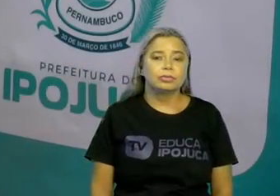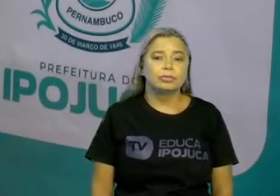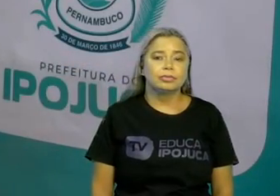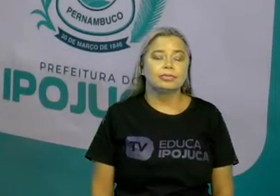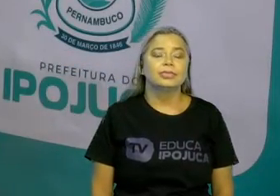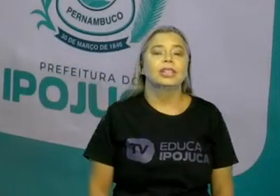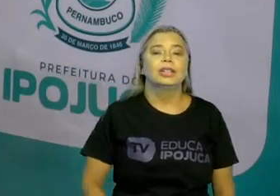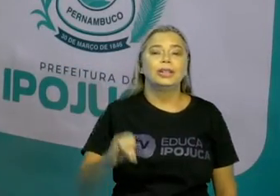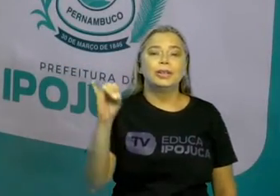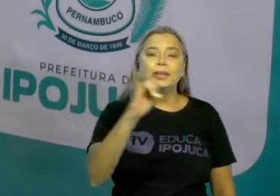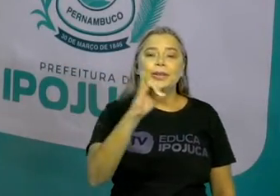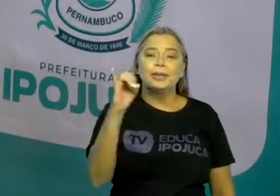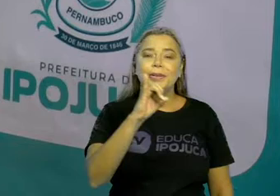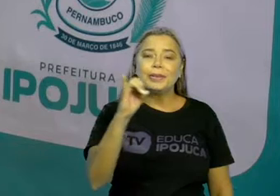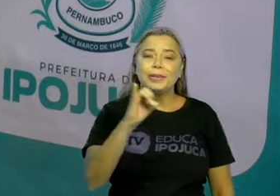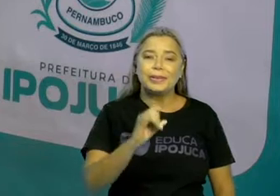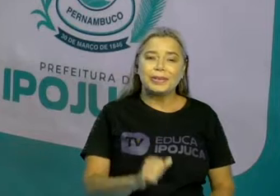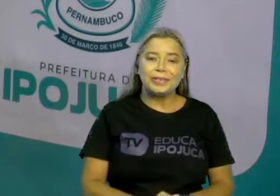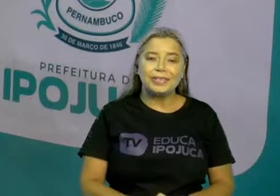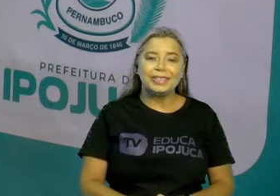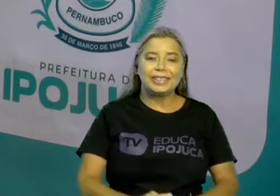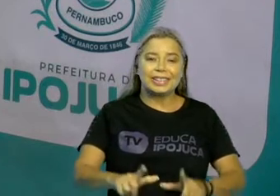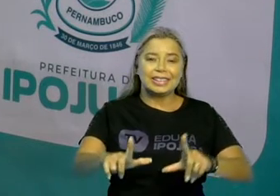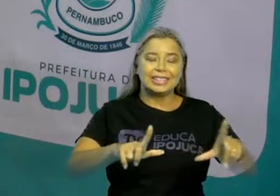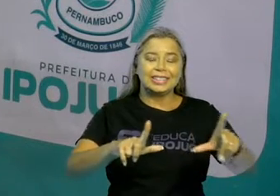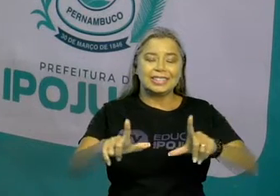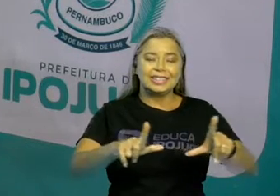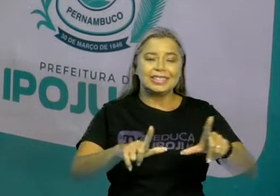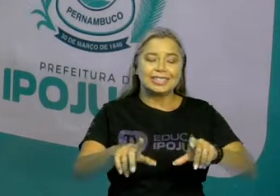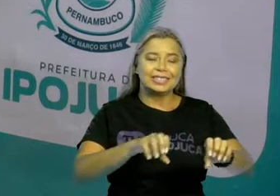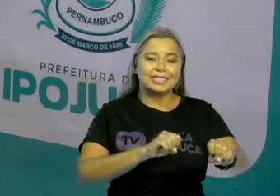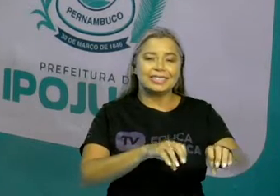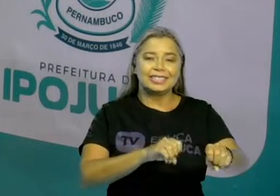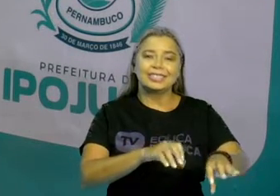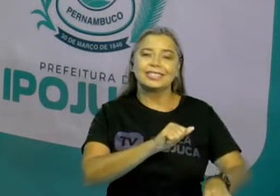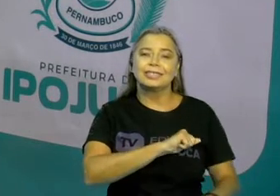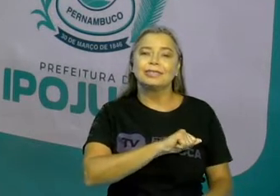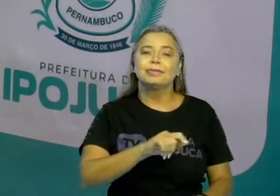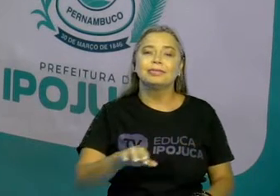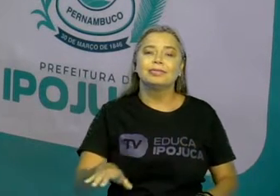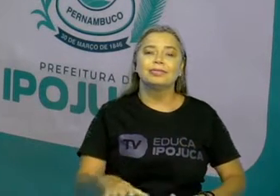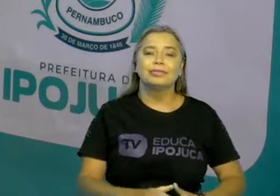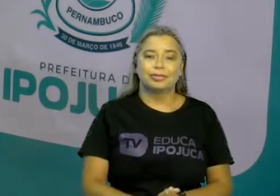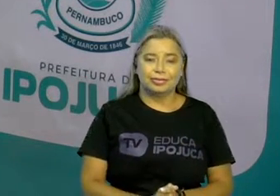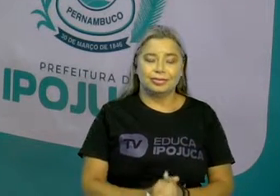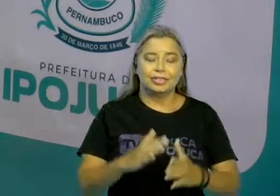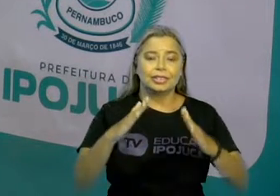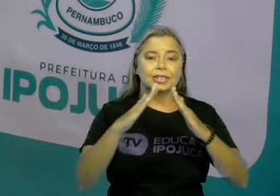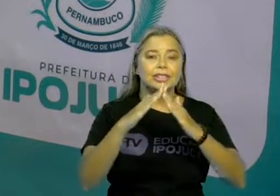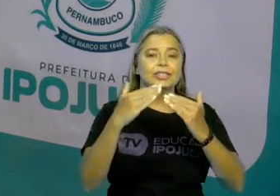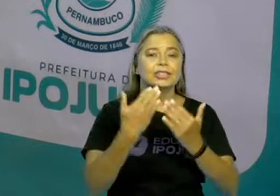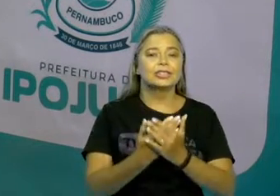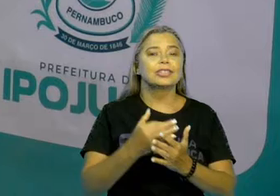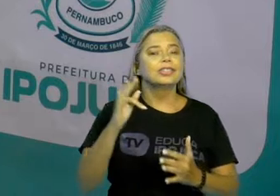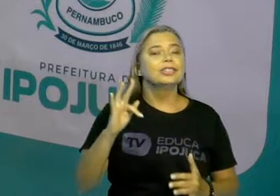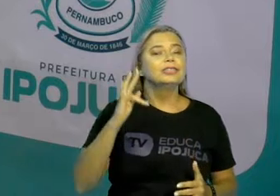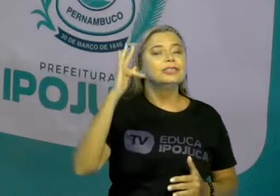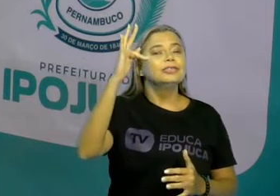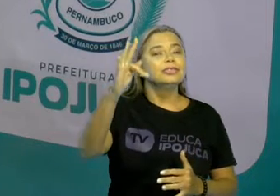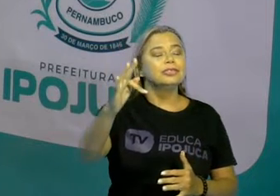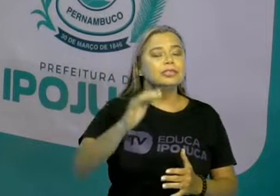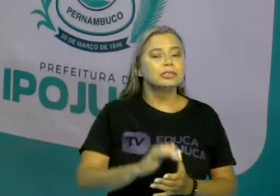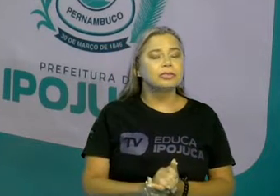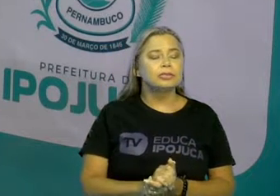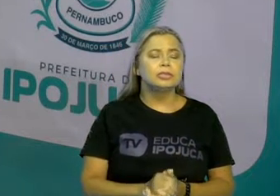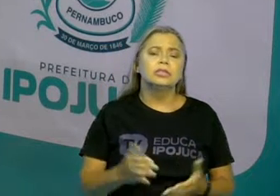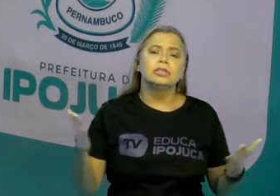Olá, está no ar a TV Educa Ipojuca, a escola do futuro. Esse é mais um momento